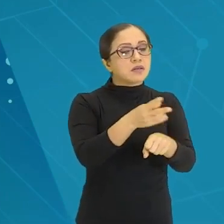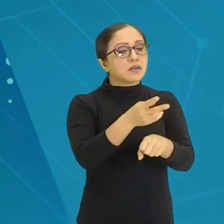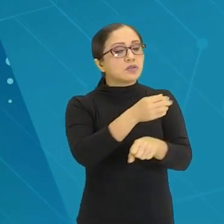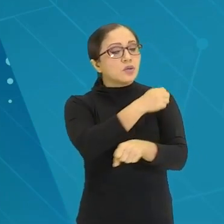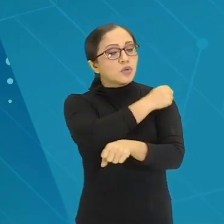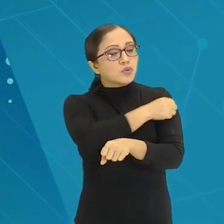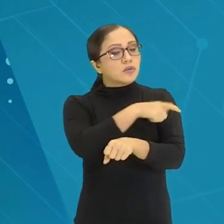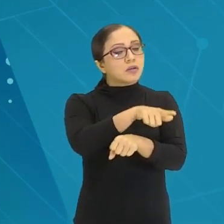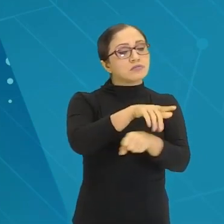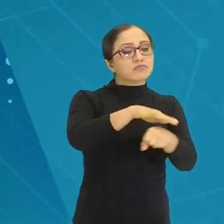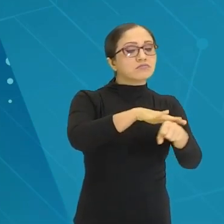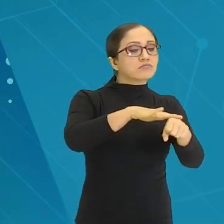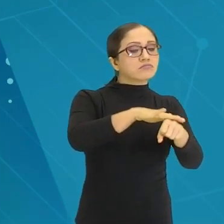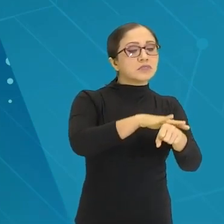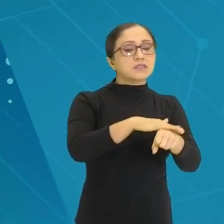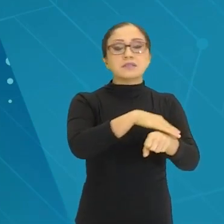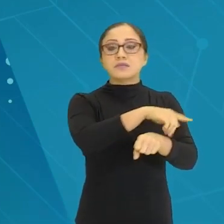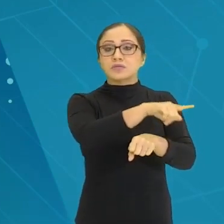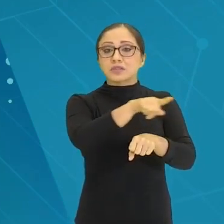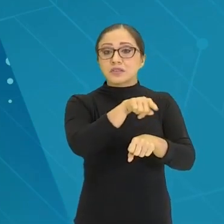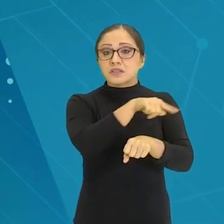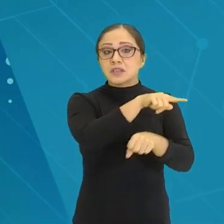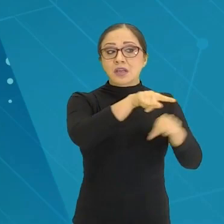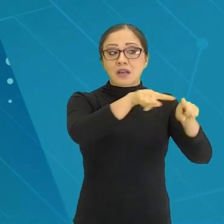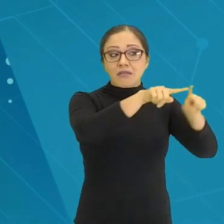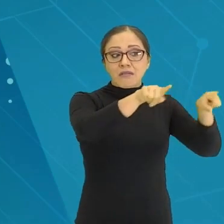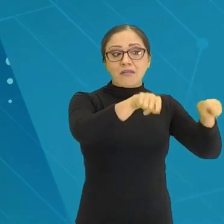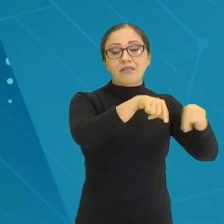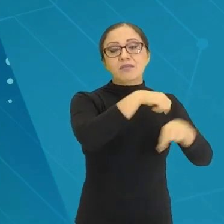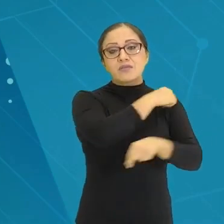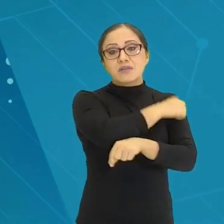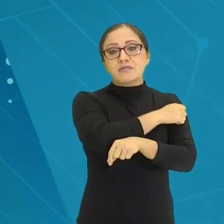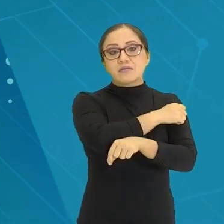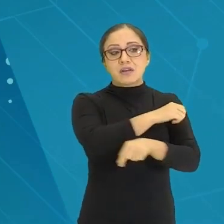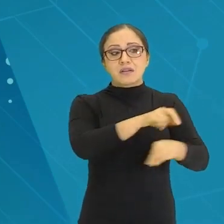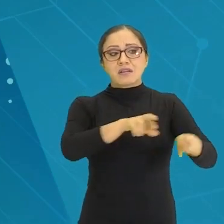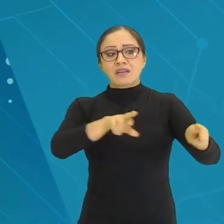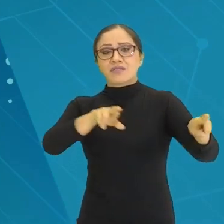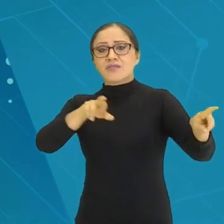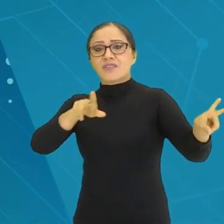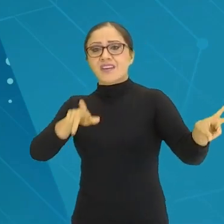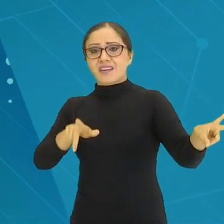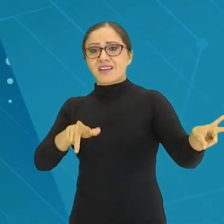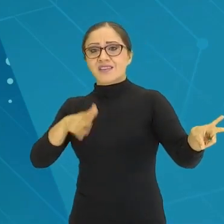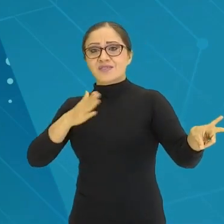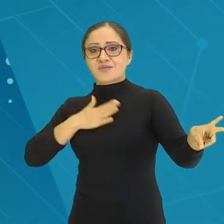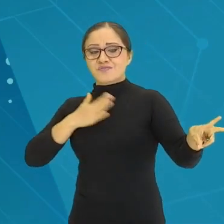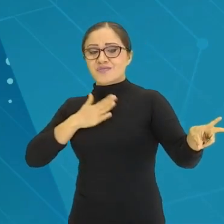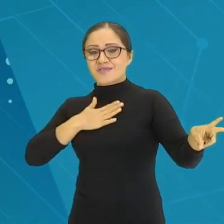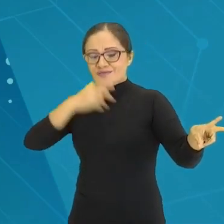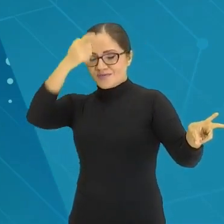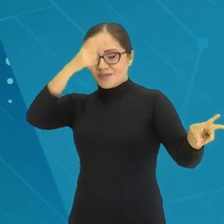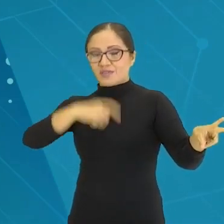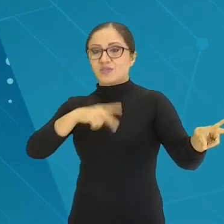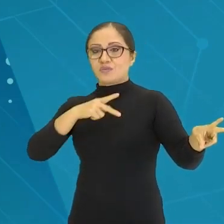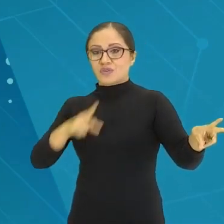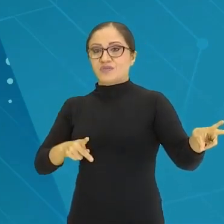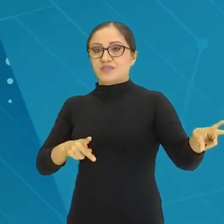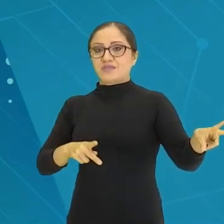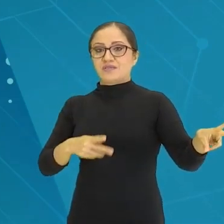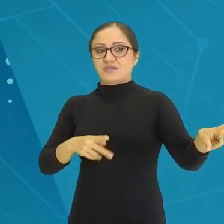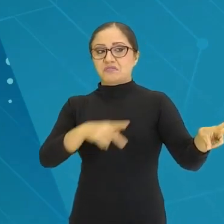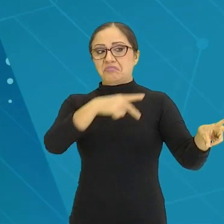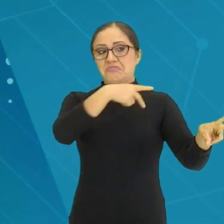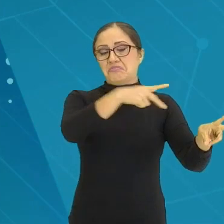argumentando entre eles, porque essa argumentação entre os alunos é diferente da argumentação comigo que sou um professor, ou com o professor